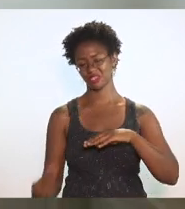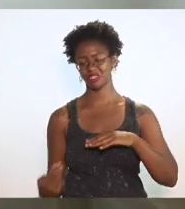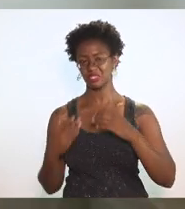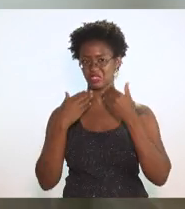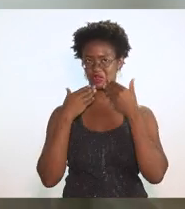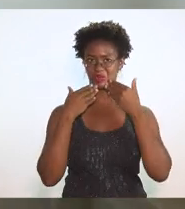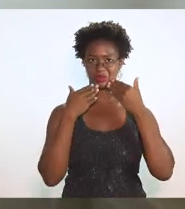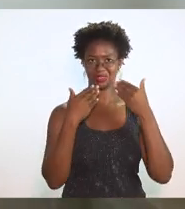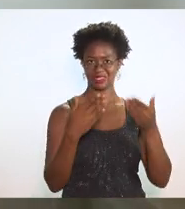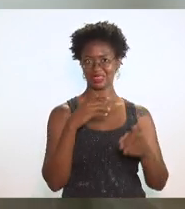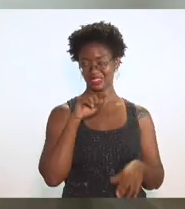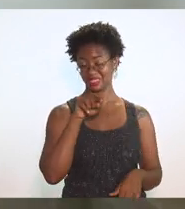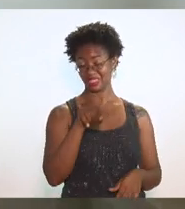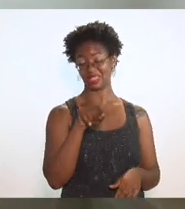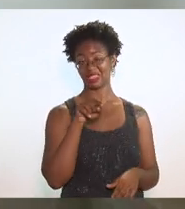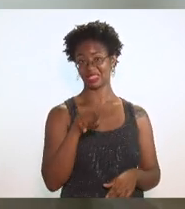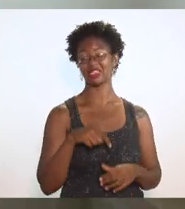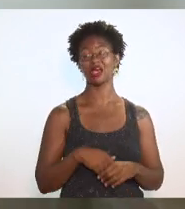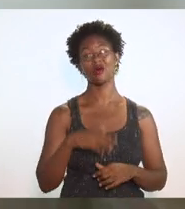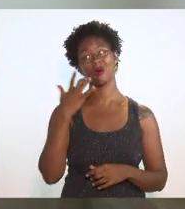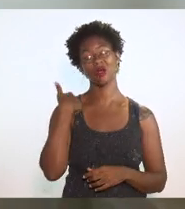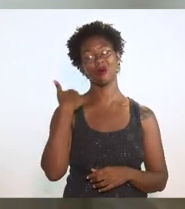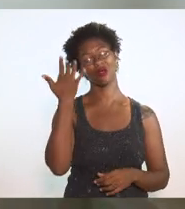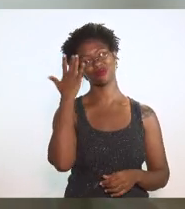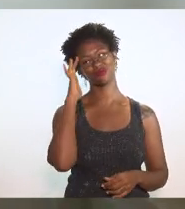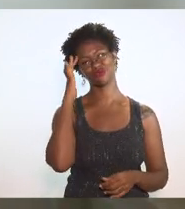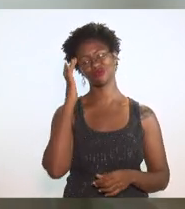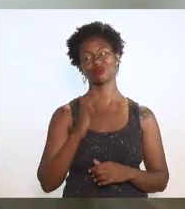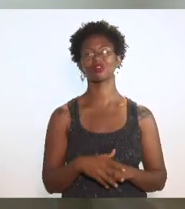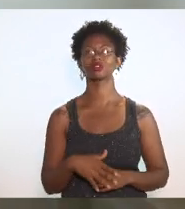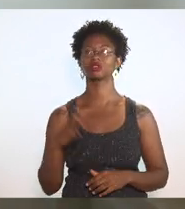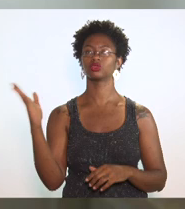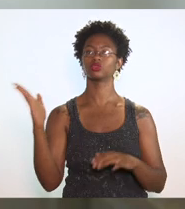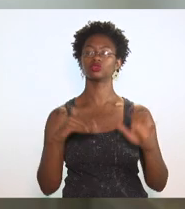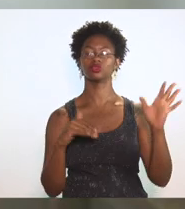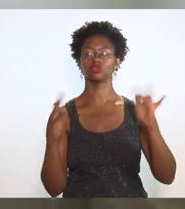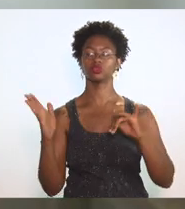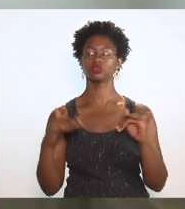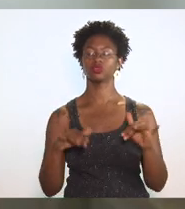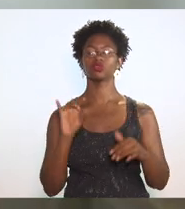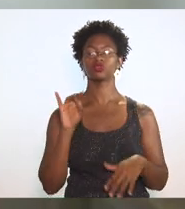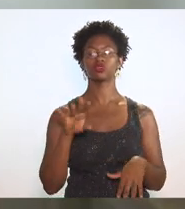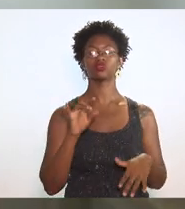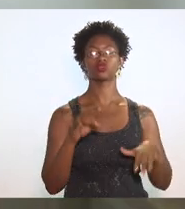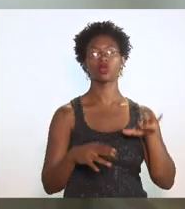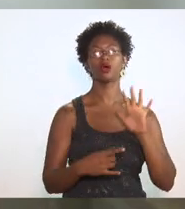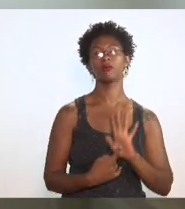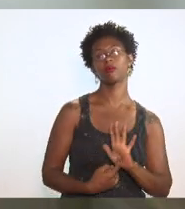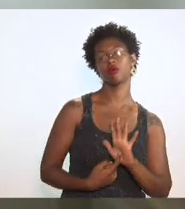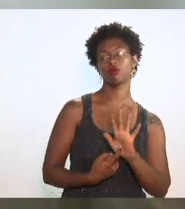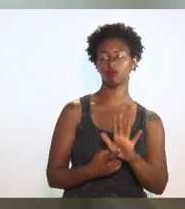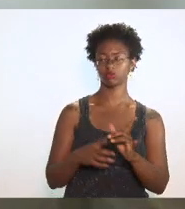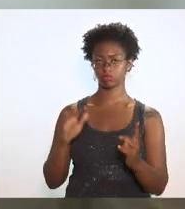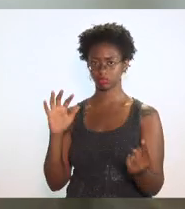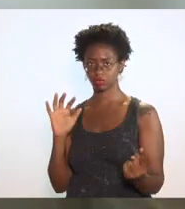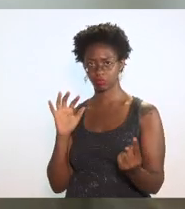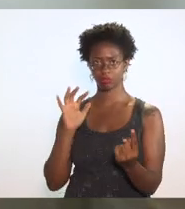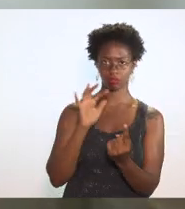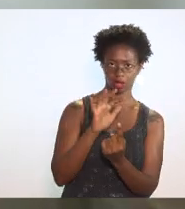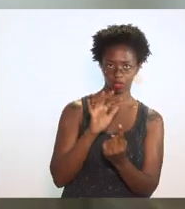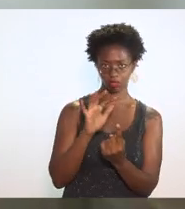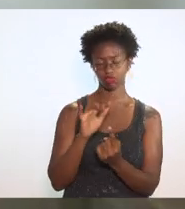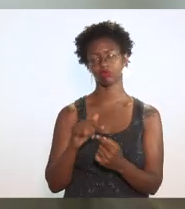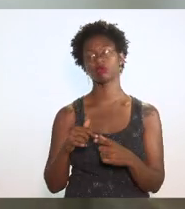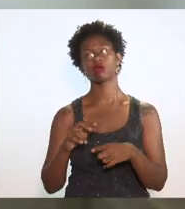apresentação, o senhor trouxesse uma simulação do impacto para